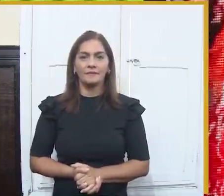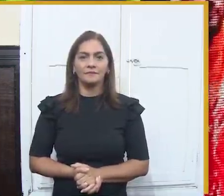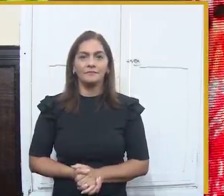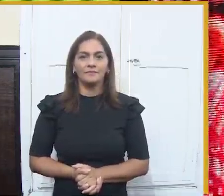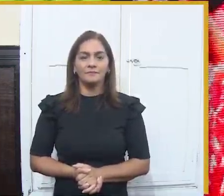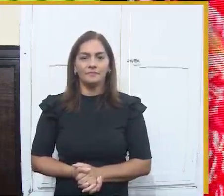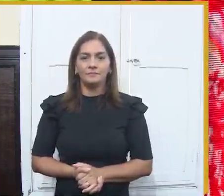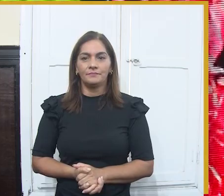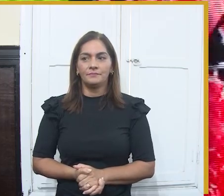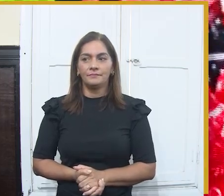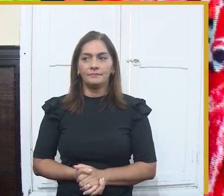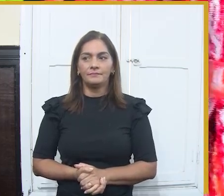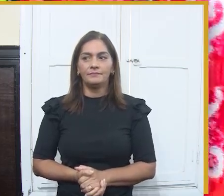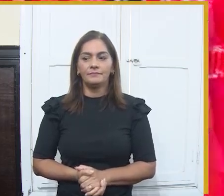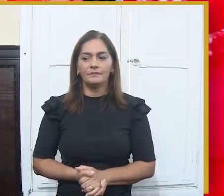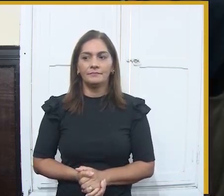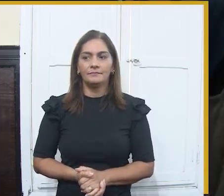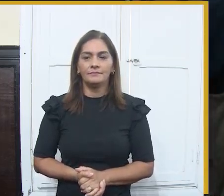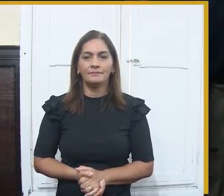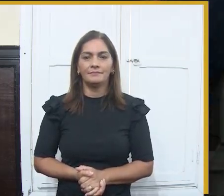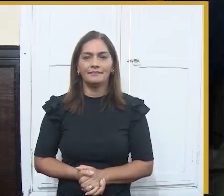maior São João do Mundo.